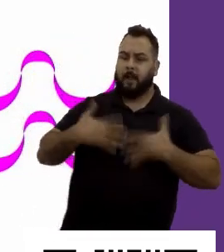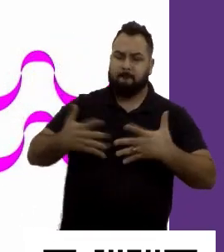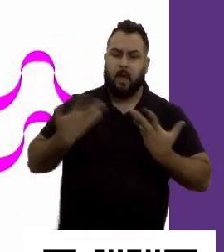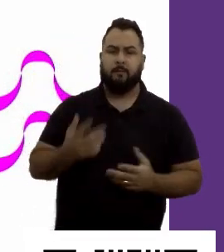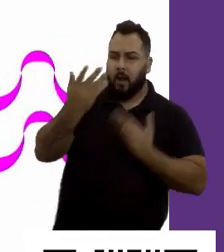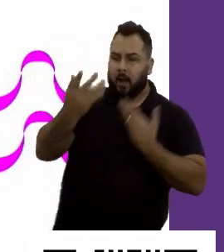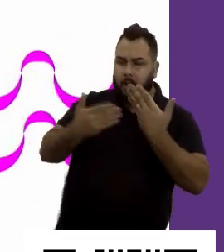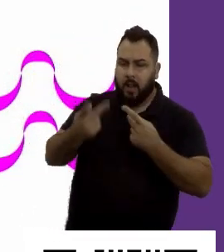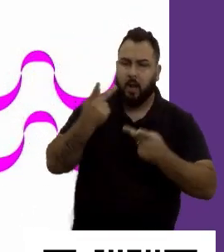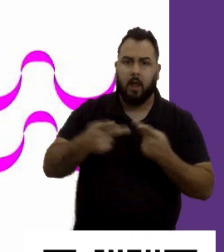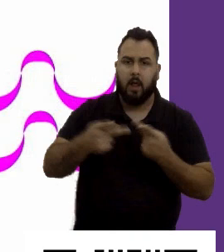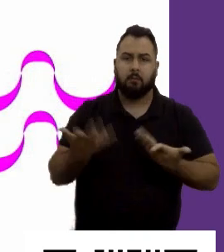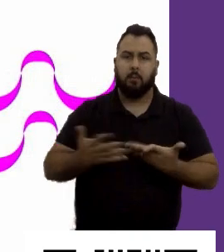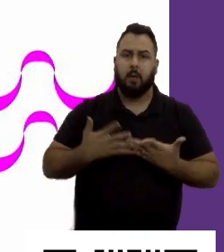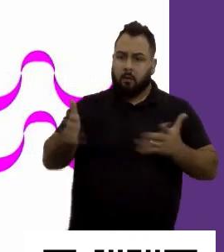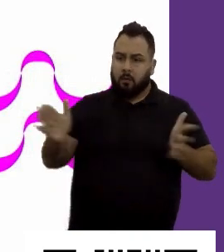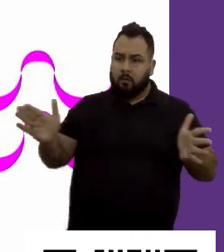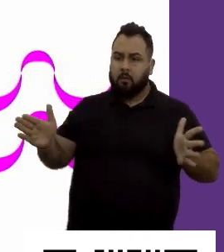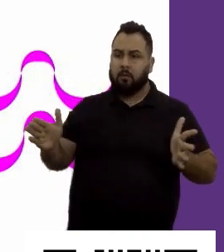O quê?